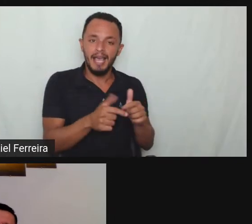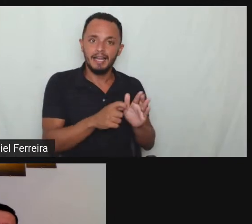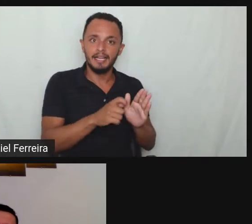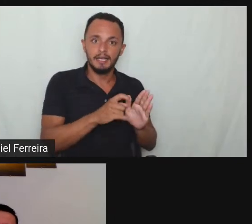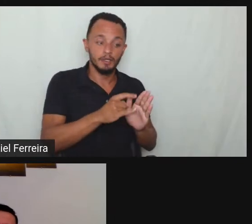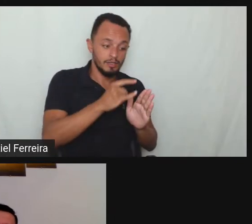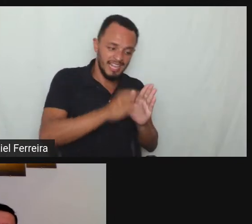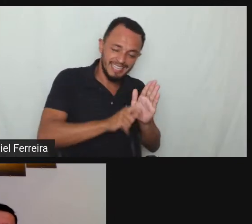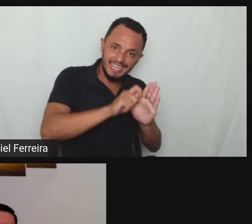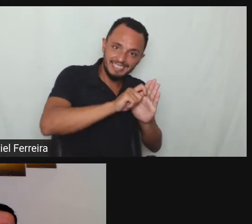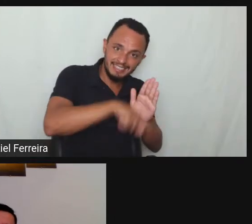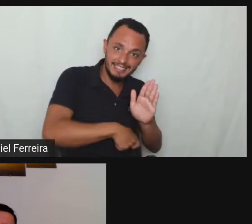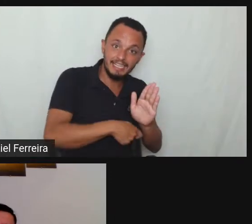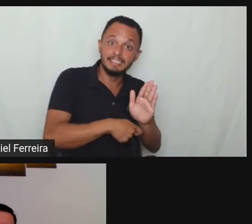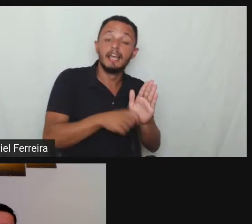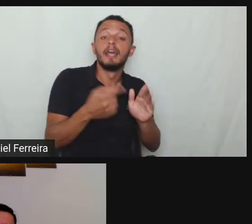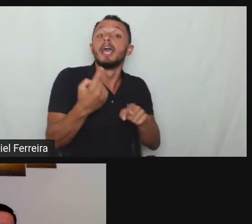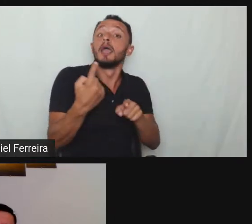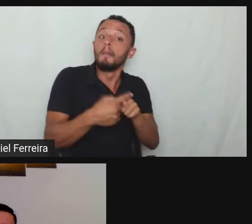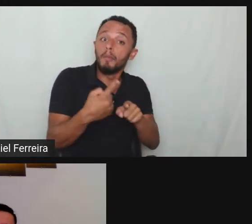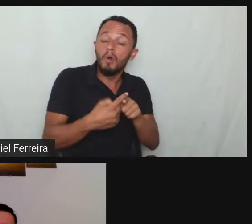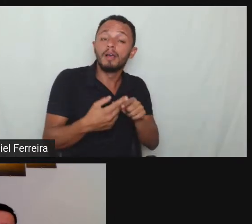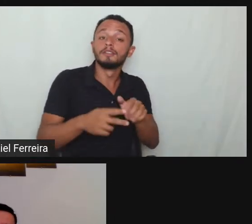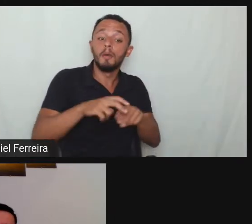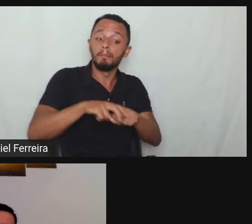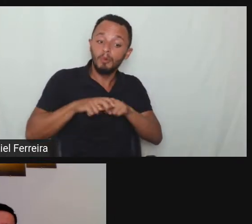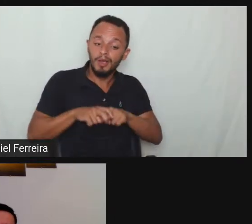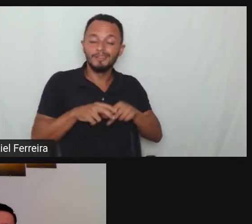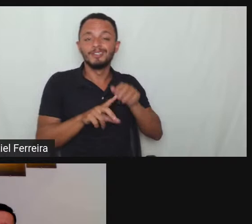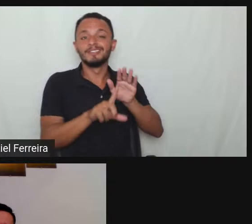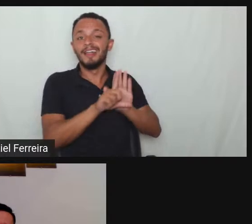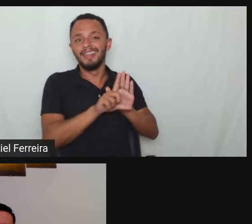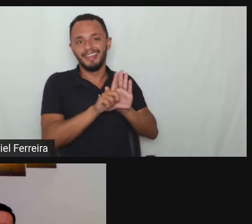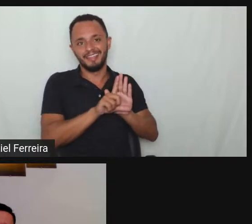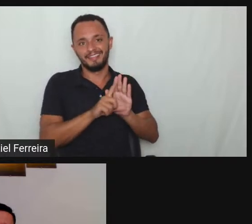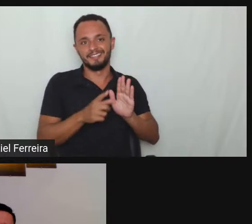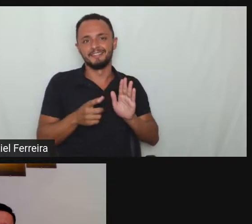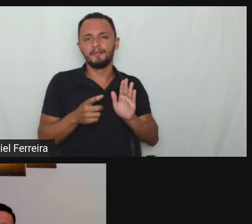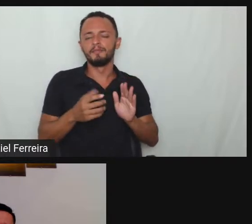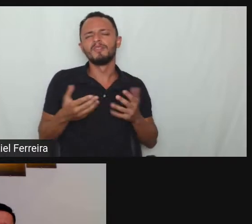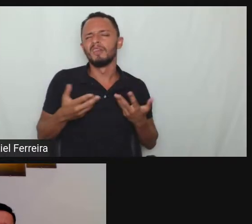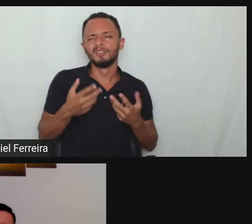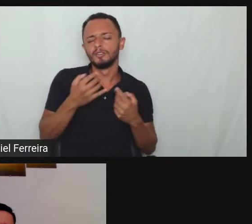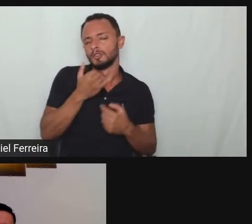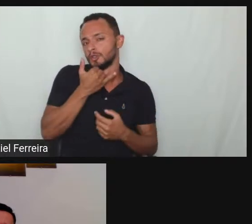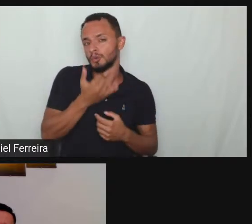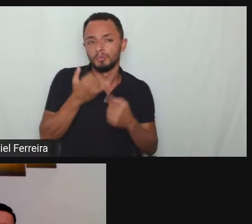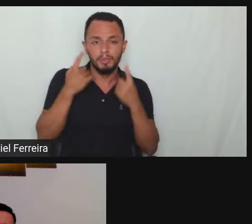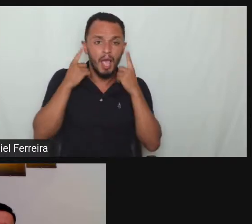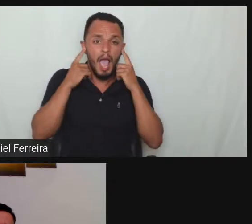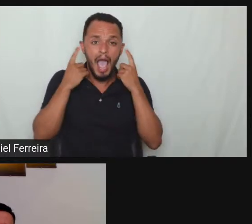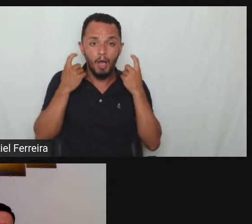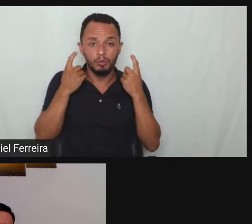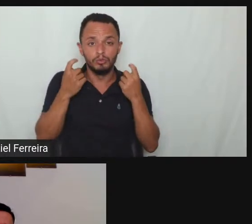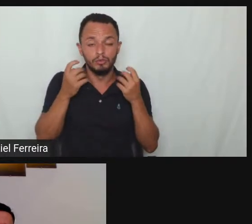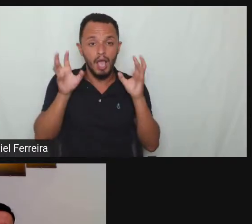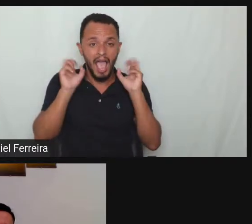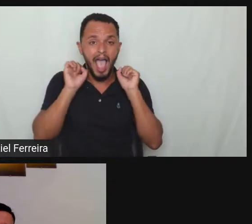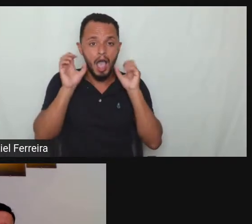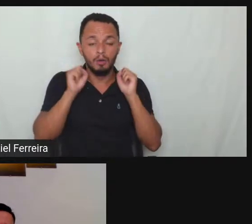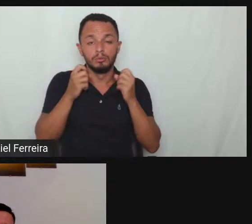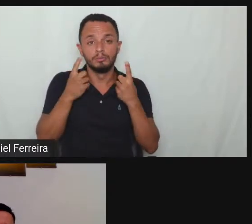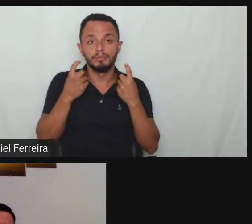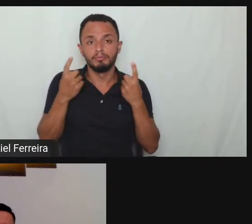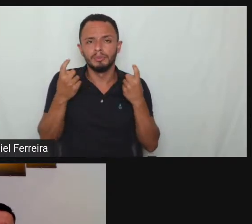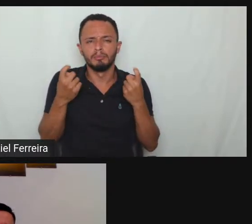social muito grande e vale a pena a estar aqui para vocês tá e para a gente poder prosseguir nas